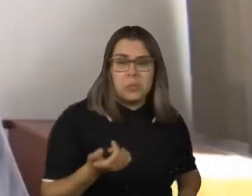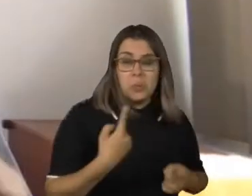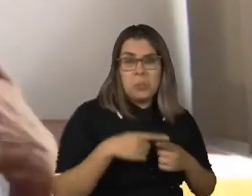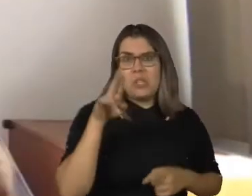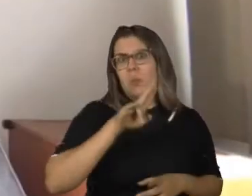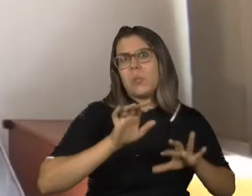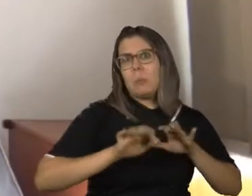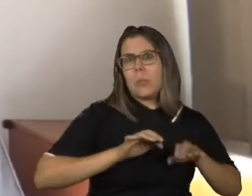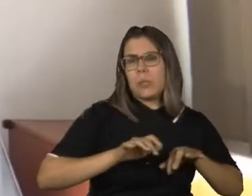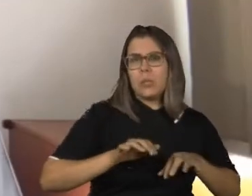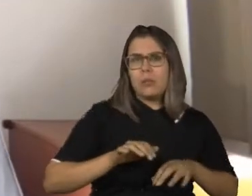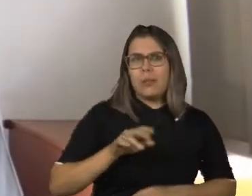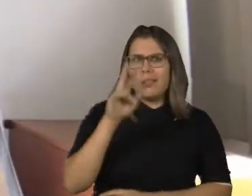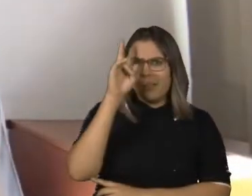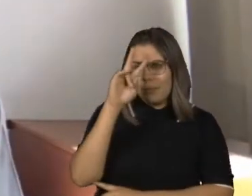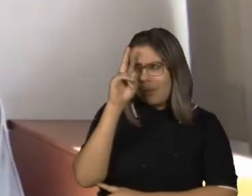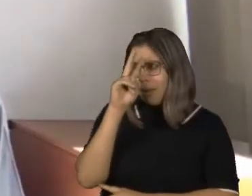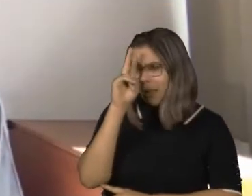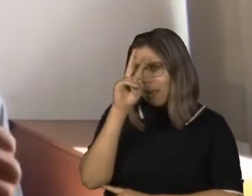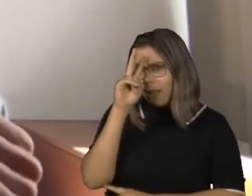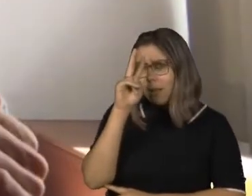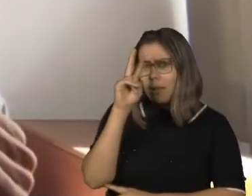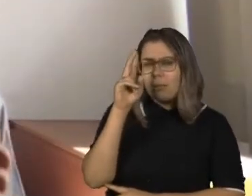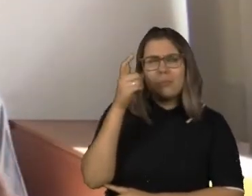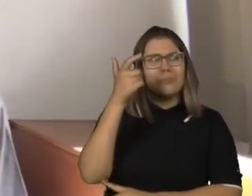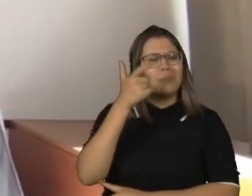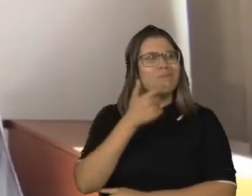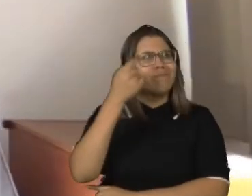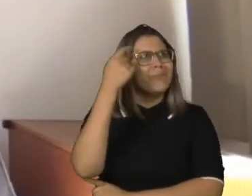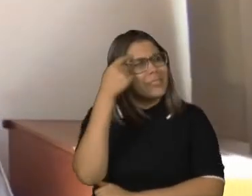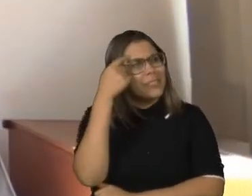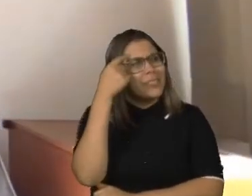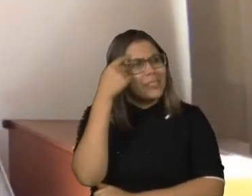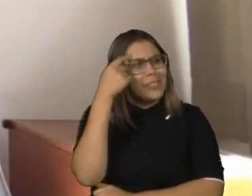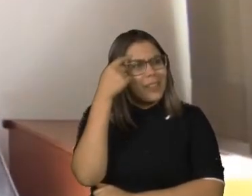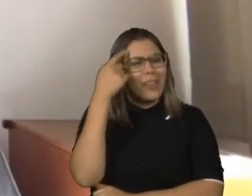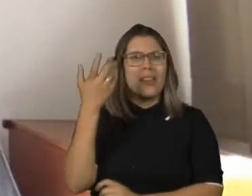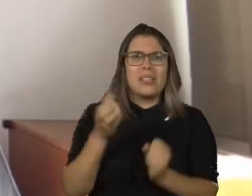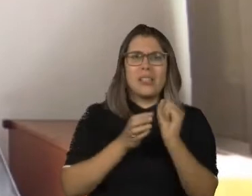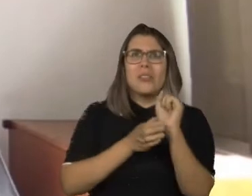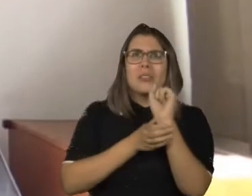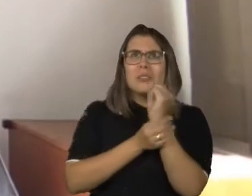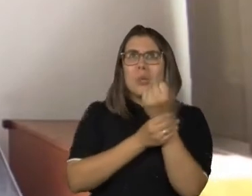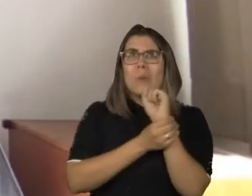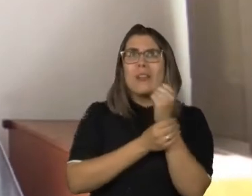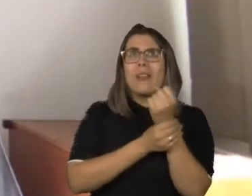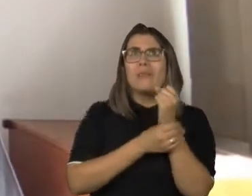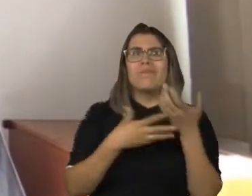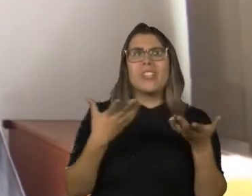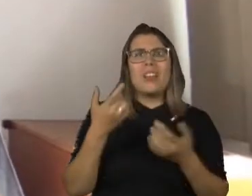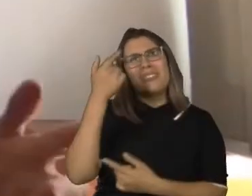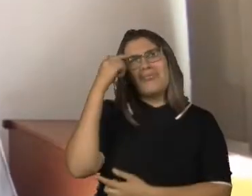Eu me lembro que na época a gente cogitou entrar com o mandado de segurança, mas como eu não estava muito afim de virar funcionário público,